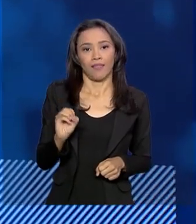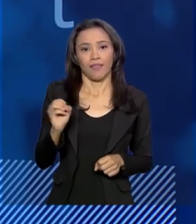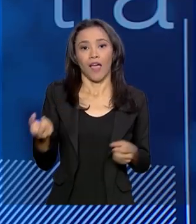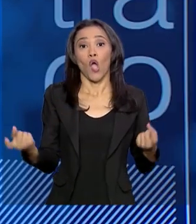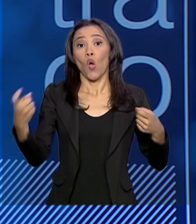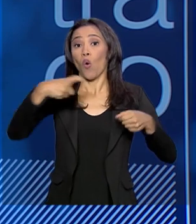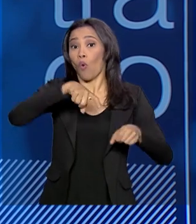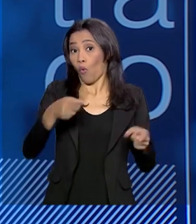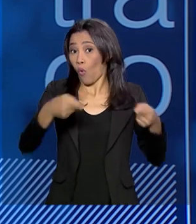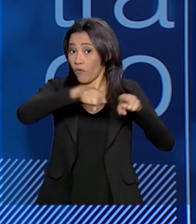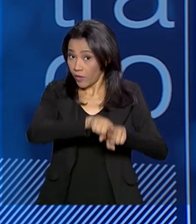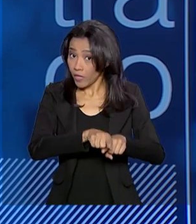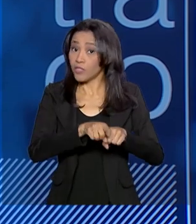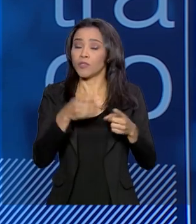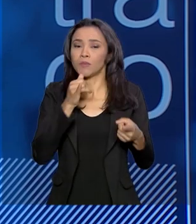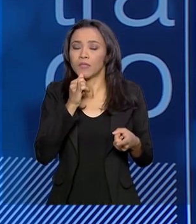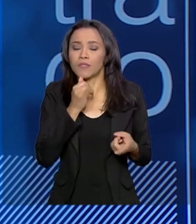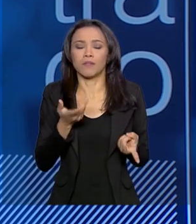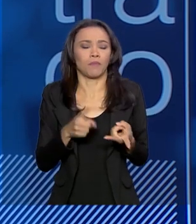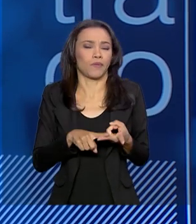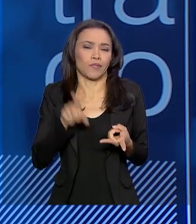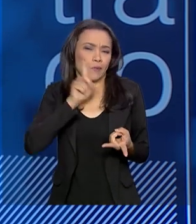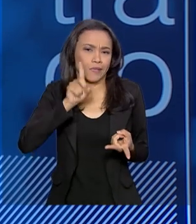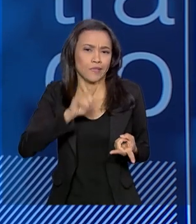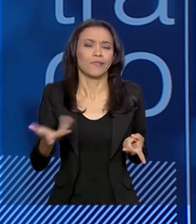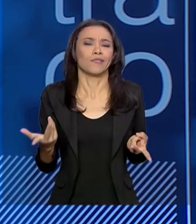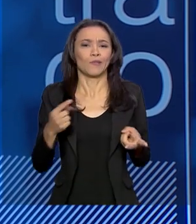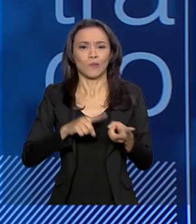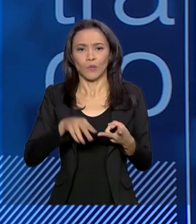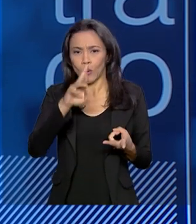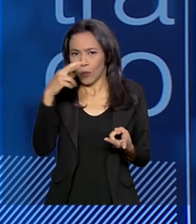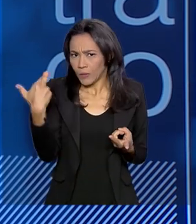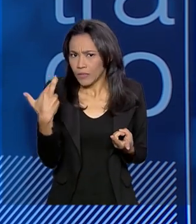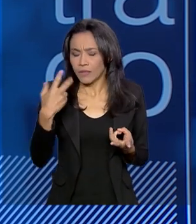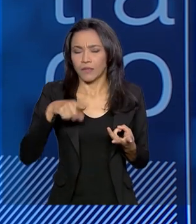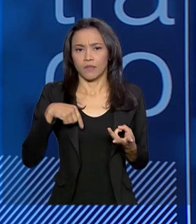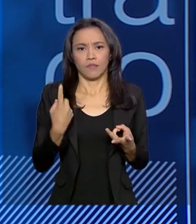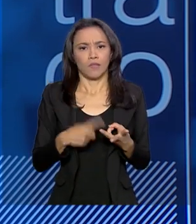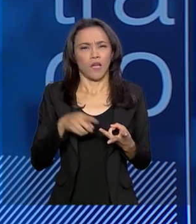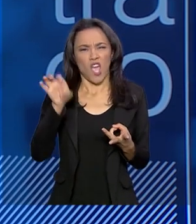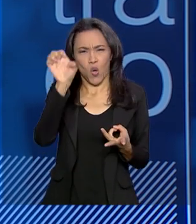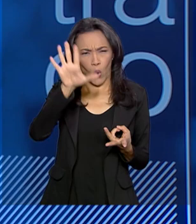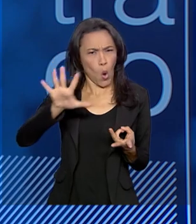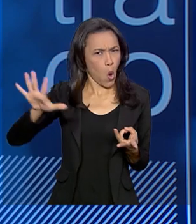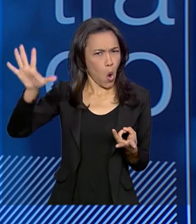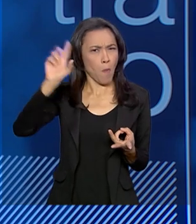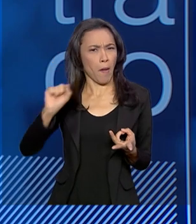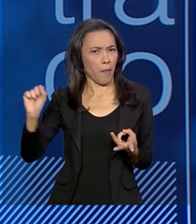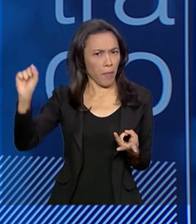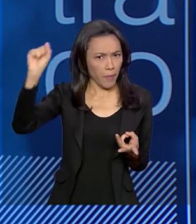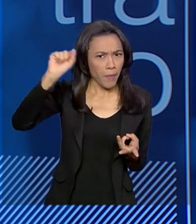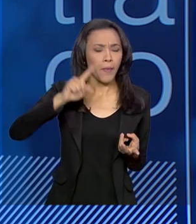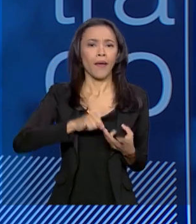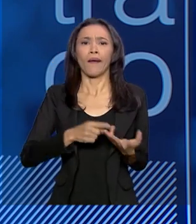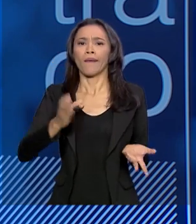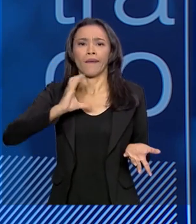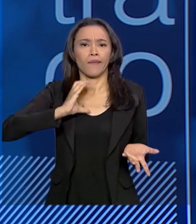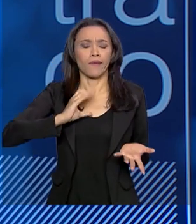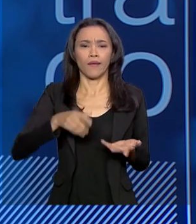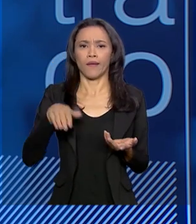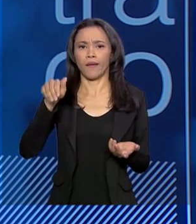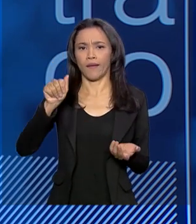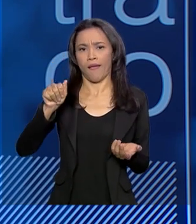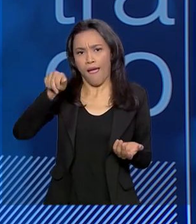internacionais com países como Estados Unidos, Rússia, toda a Europa, Canadá, Ásia,